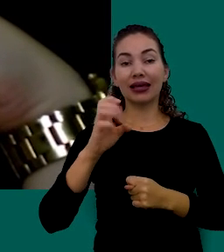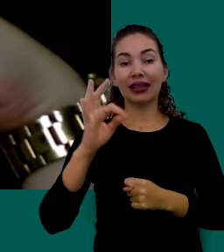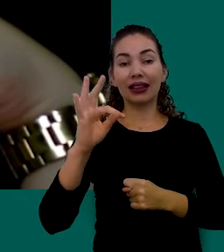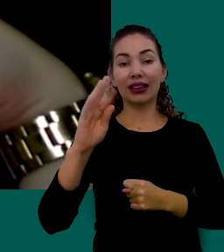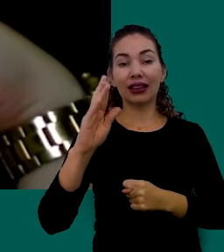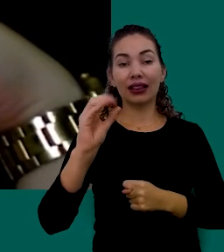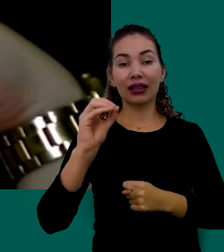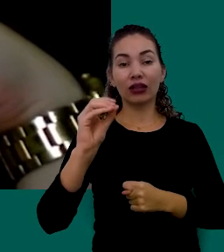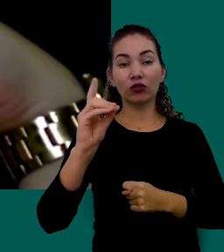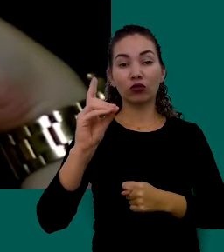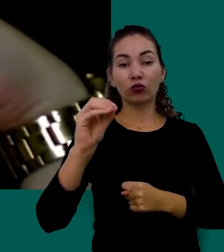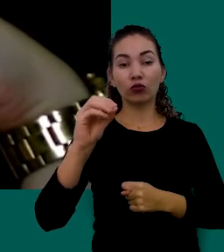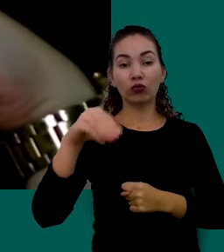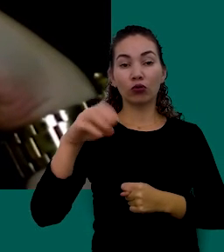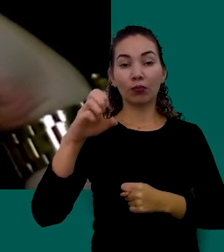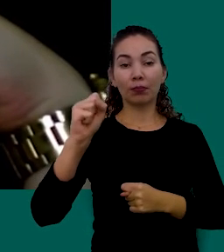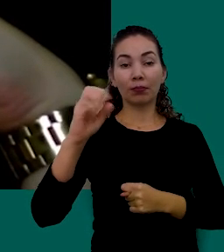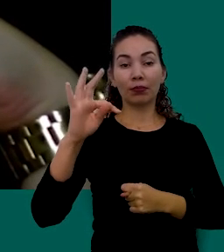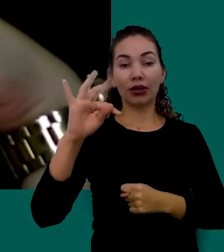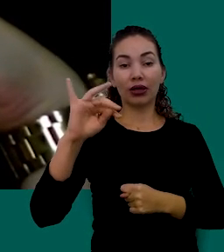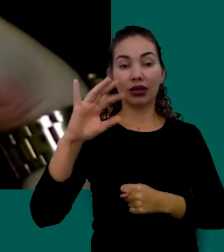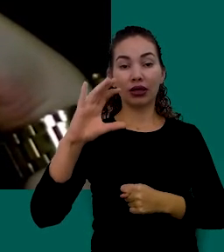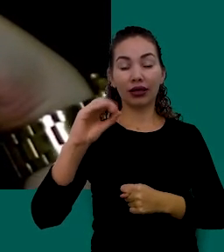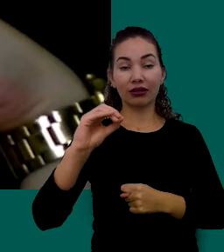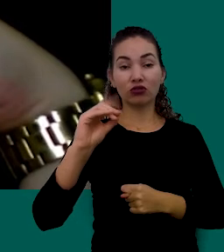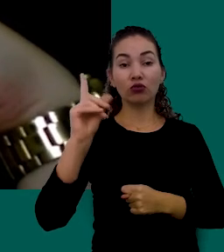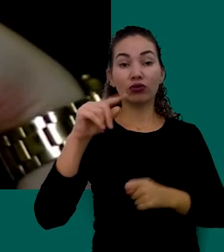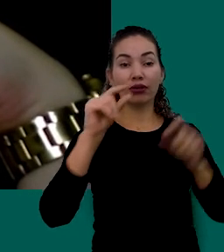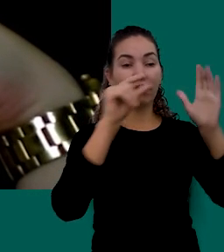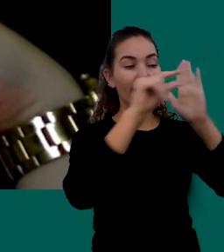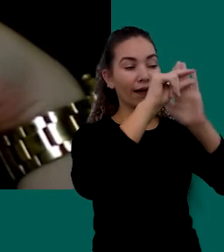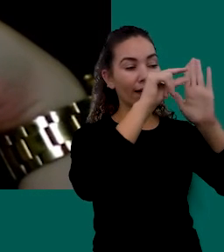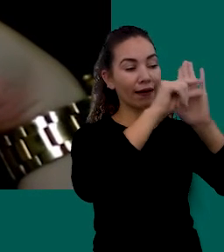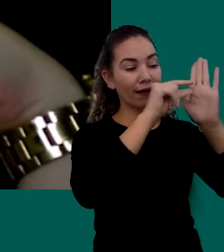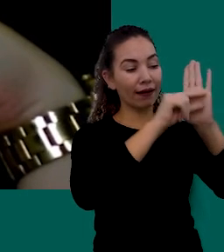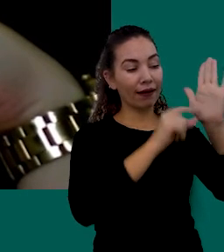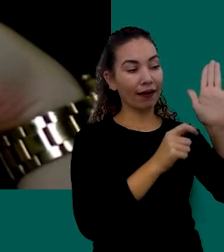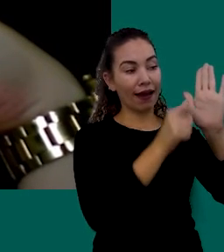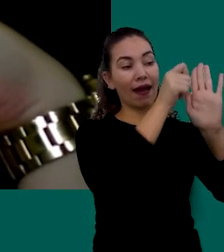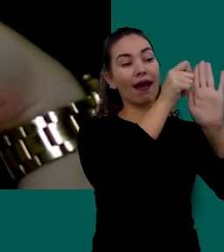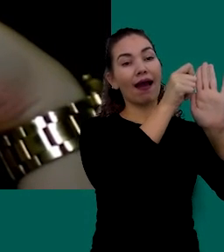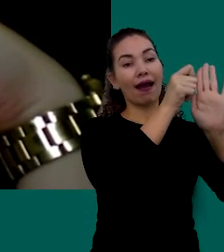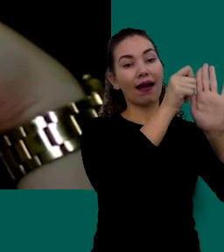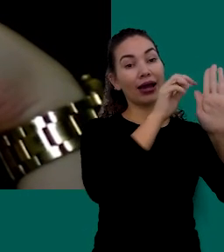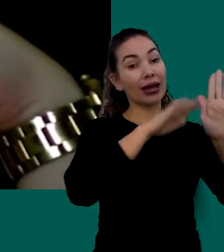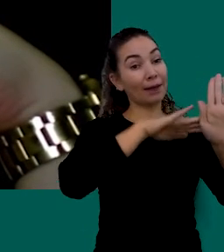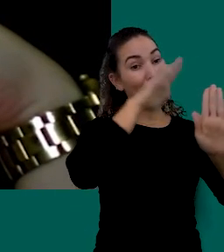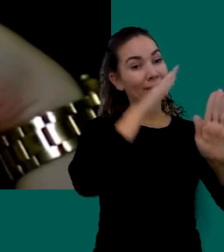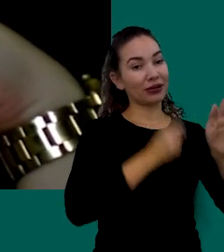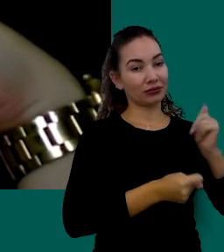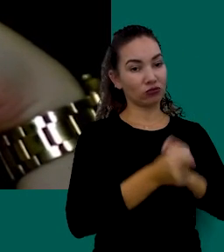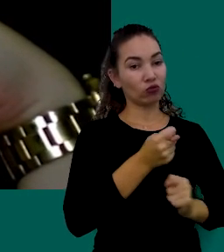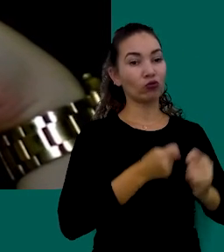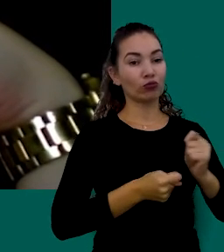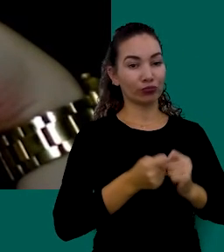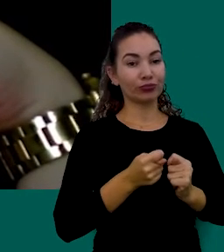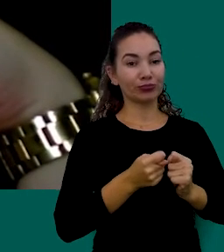Classificação A Eles São Mais Eficientes No Uso Da Energia Elétrica